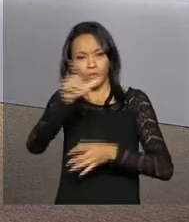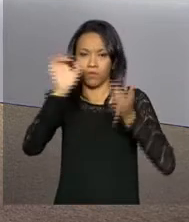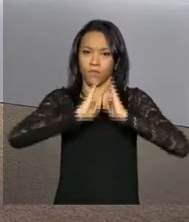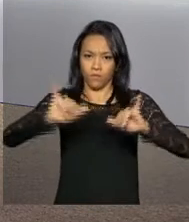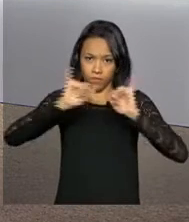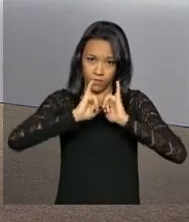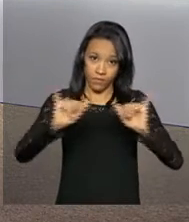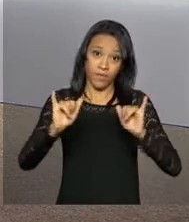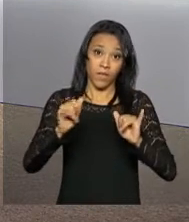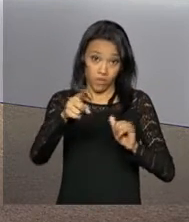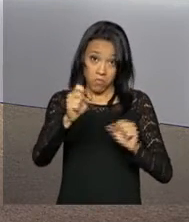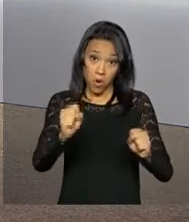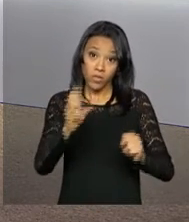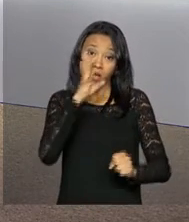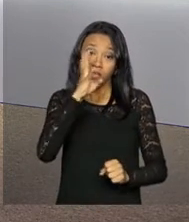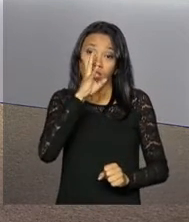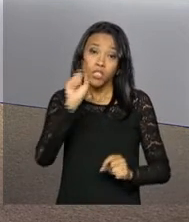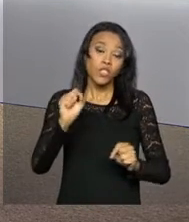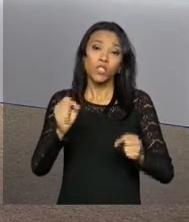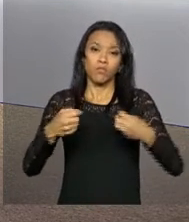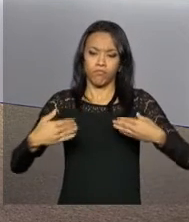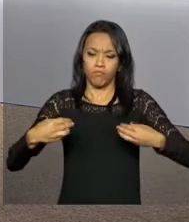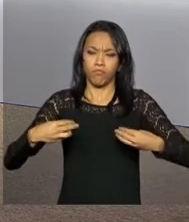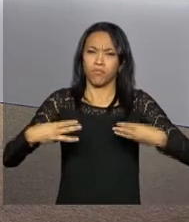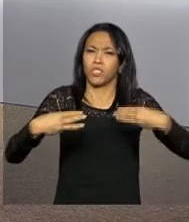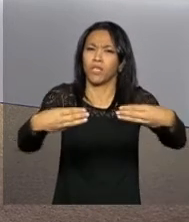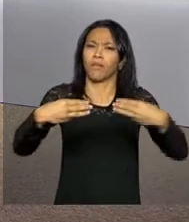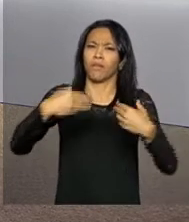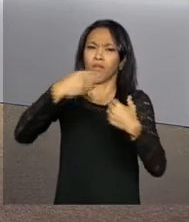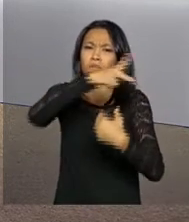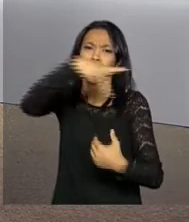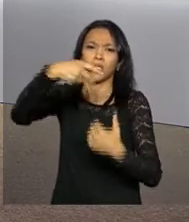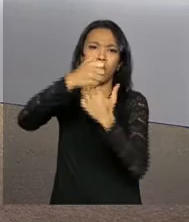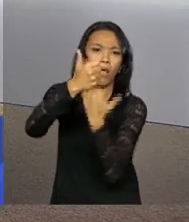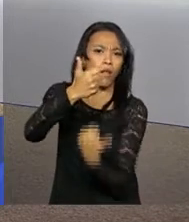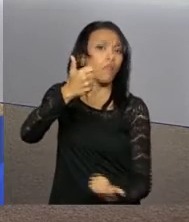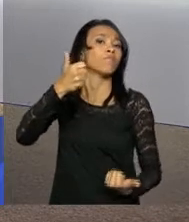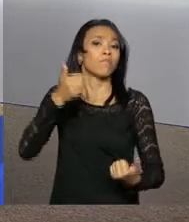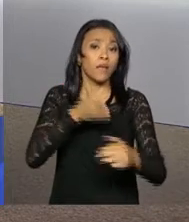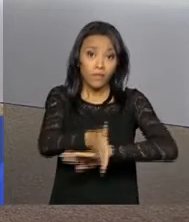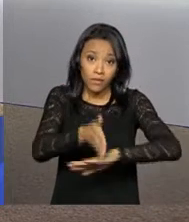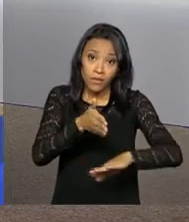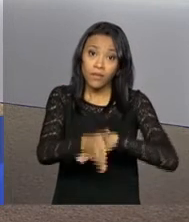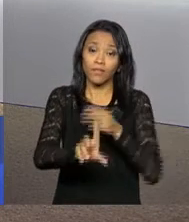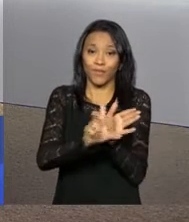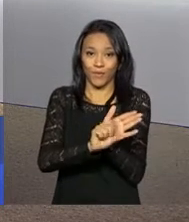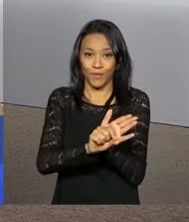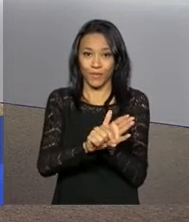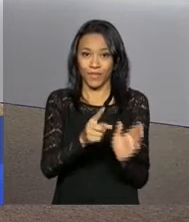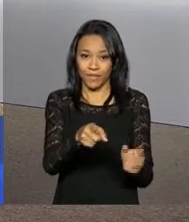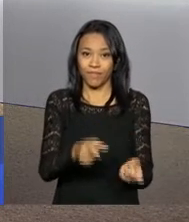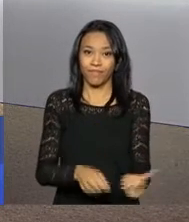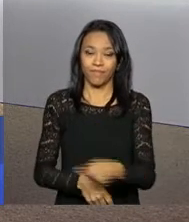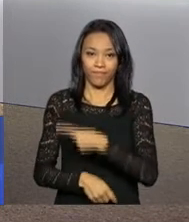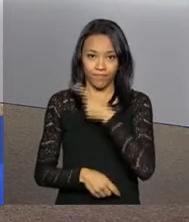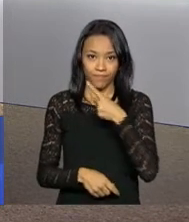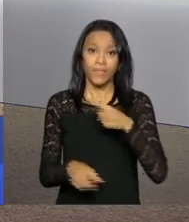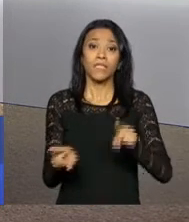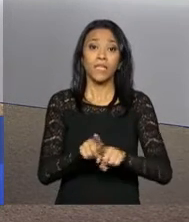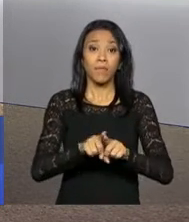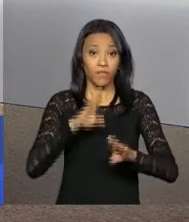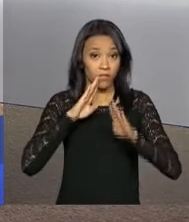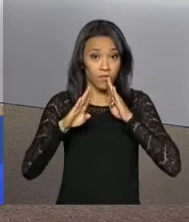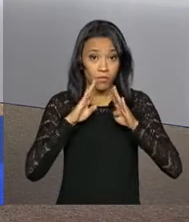informações. Acompanhe as novidades do Executivo Federal também nas nossas redes sociais twitter.com.br tvnbr